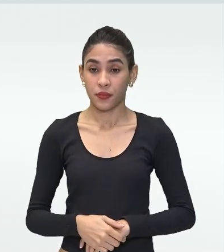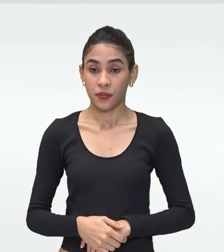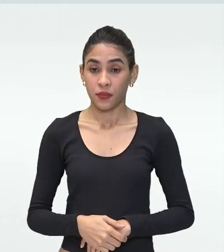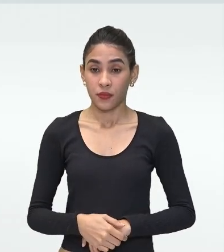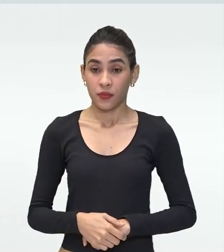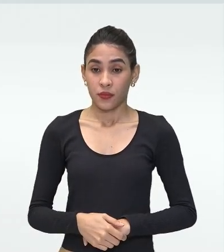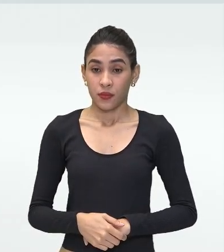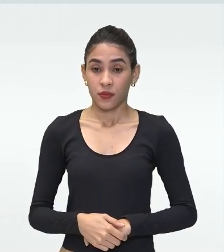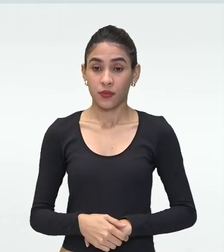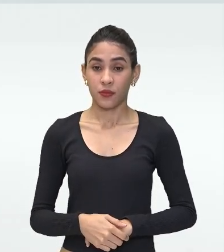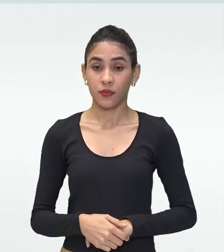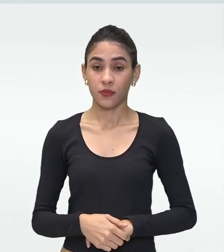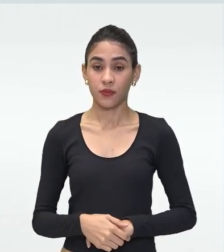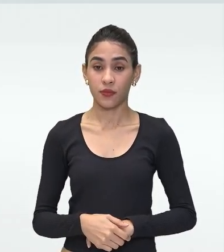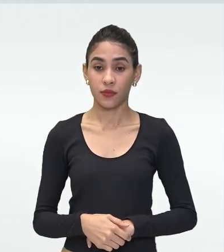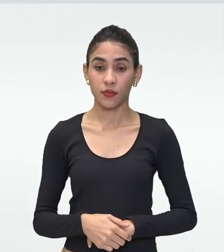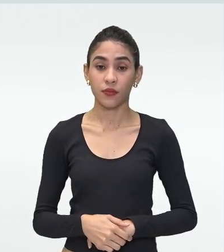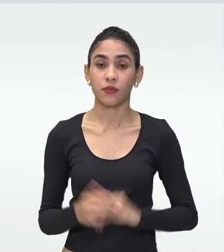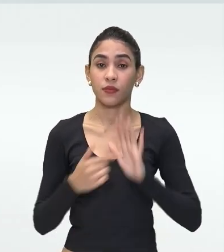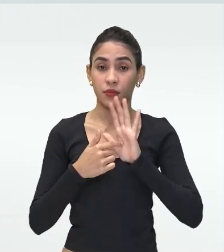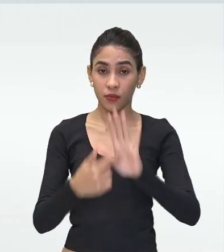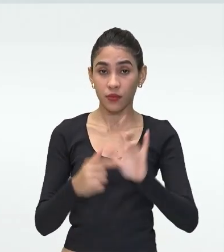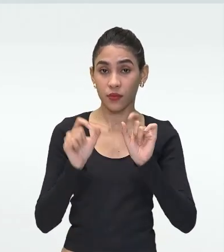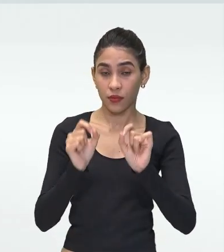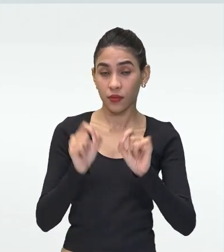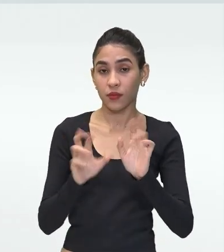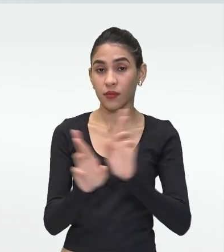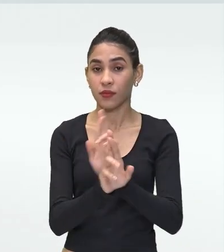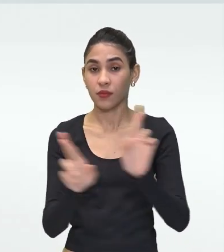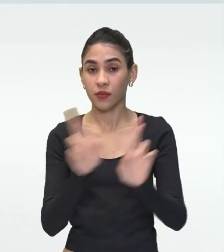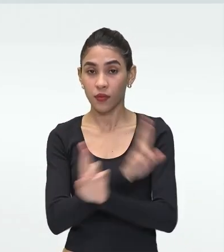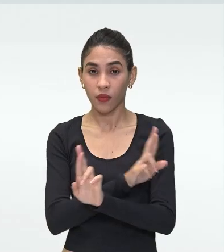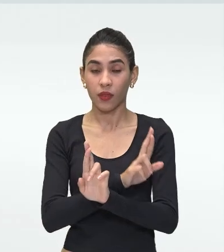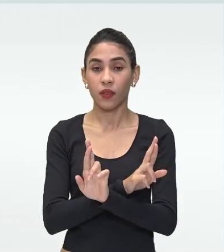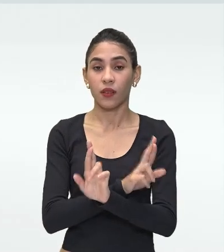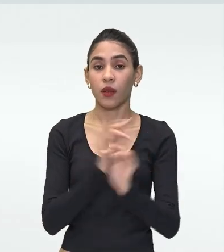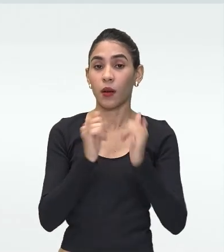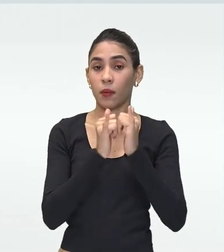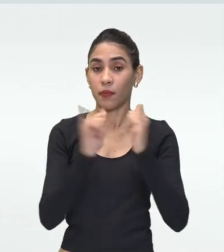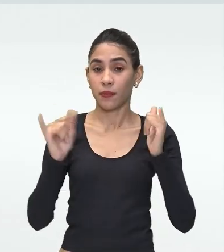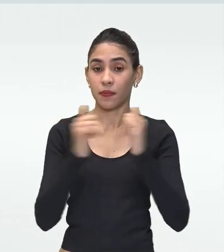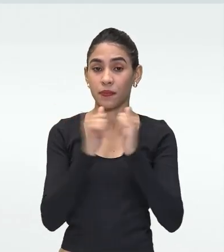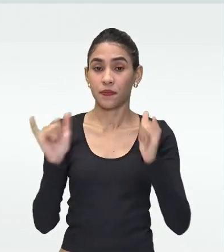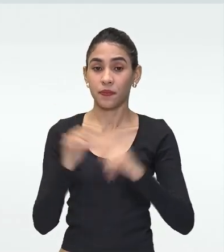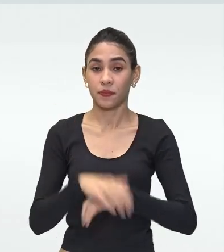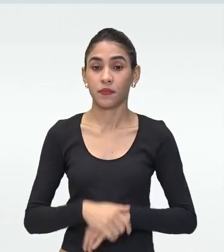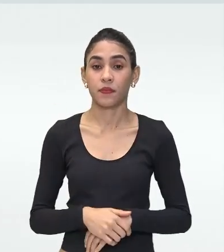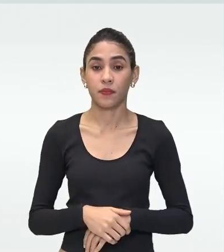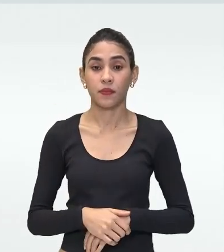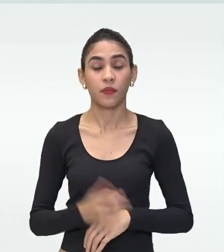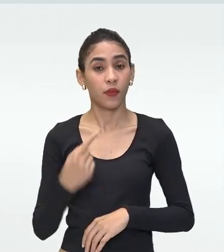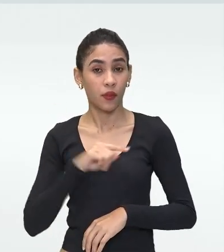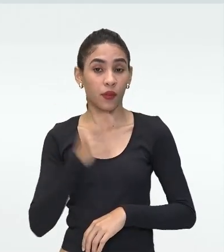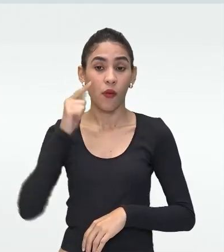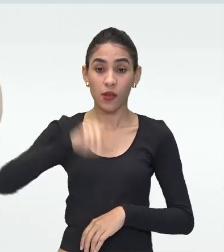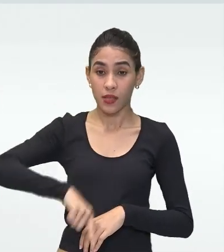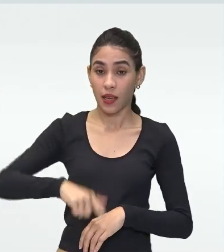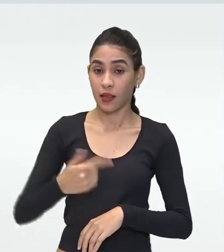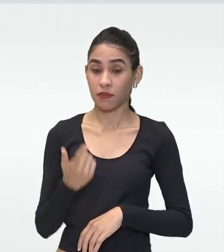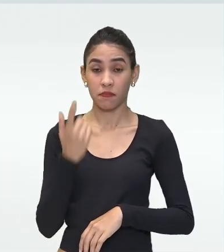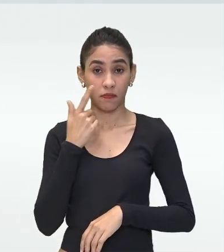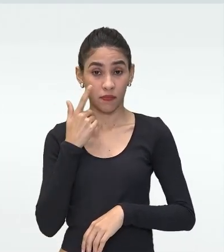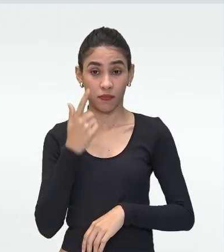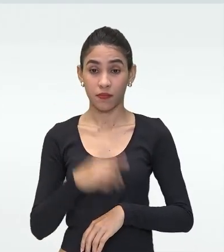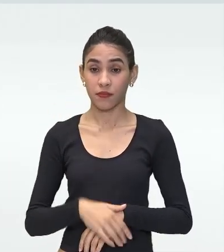Nessa animação Que ela mostra para a gente Essa relação do fluxo de energia Onde a gente consegue observar